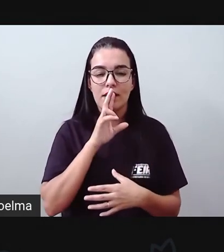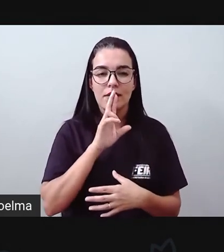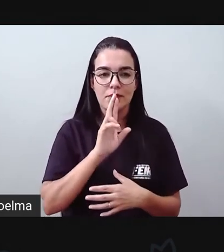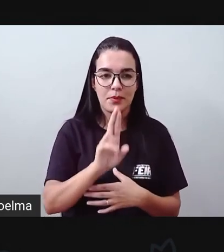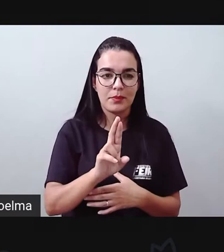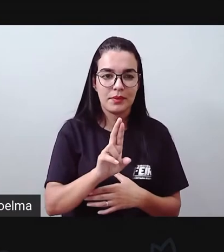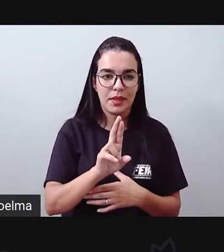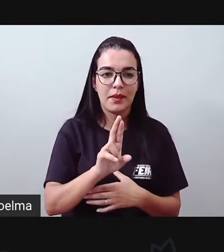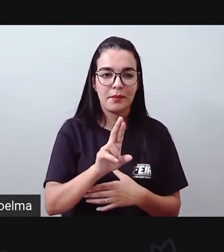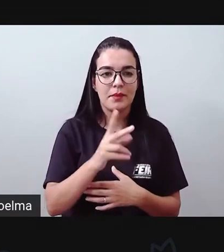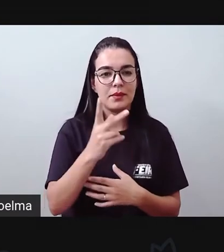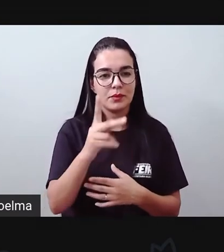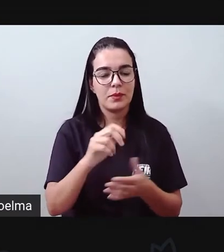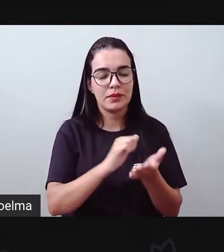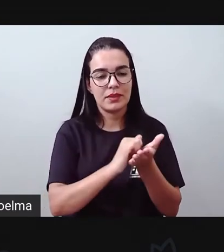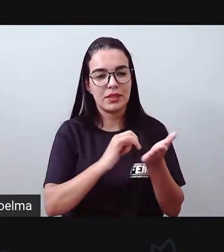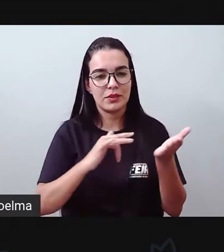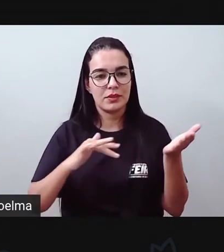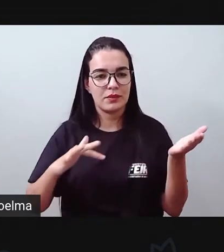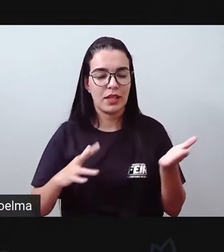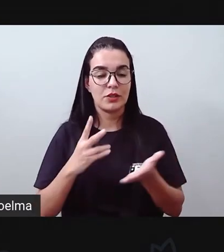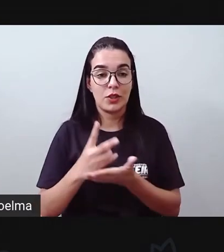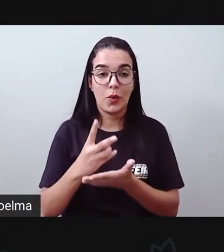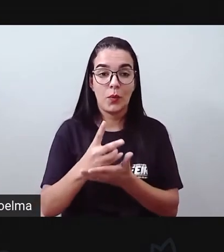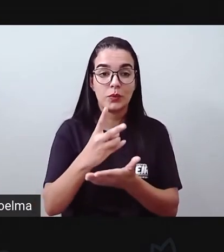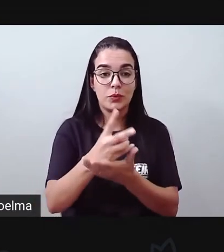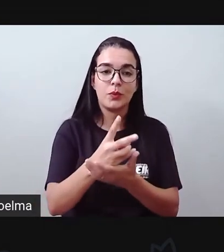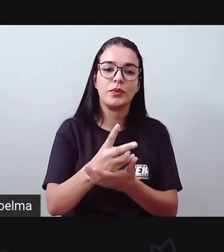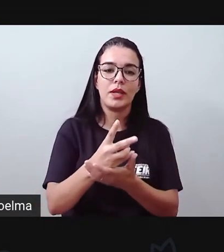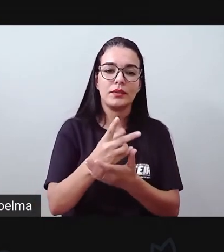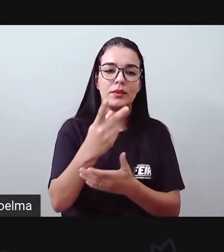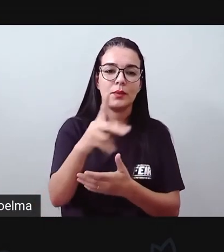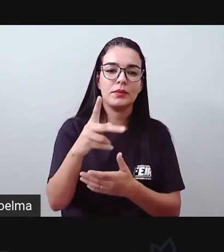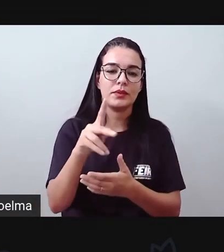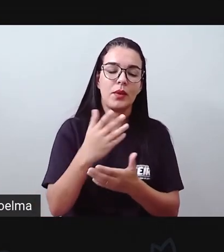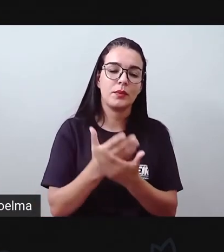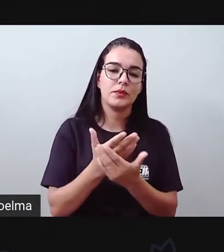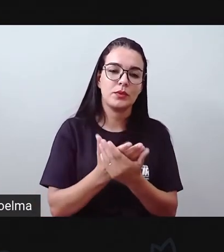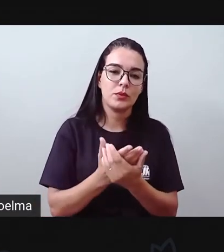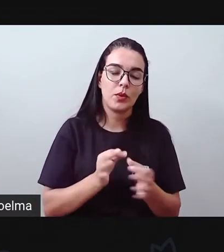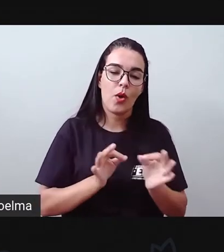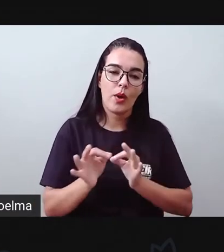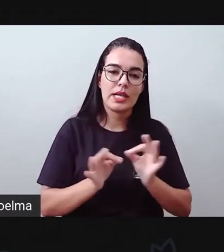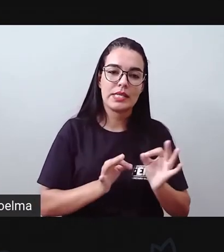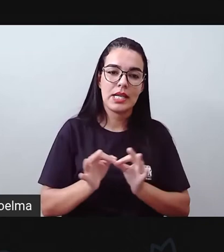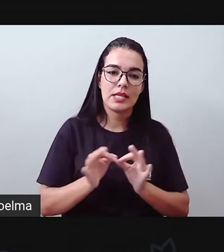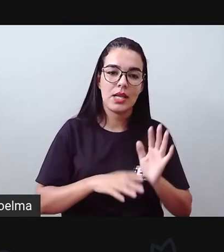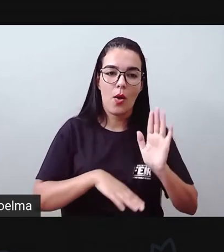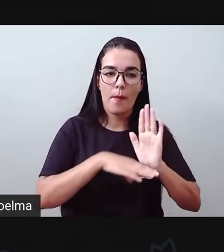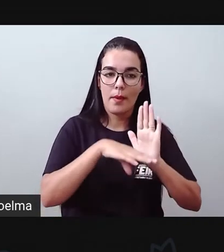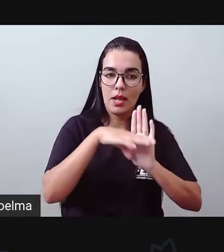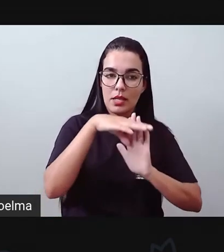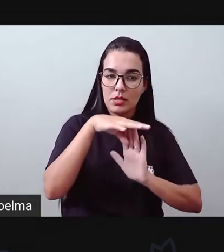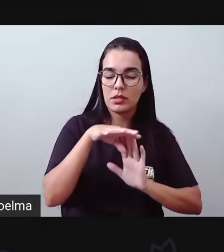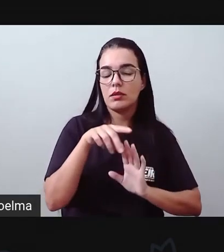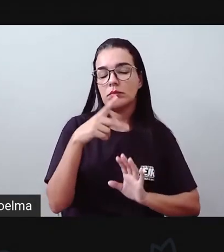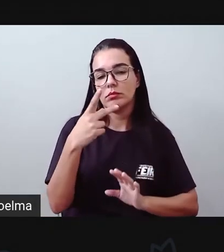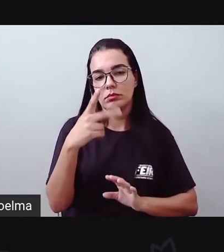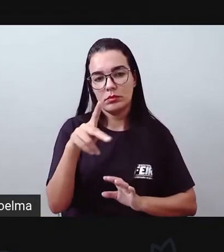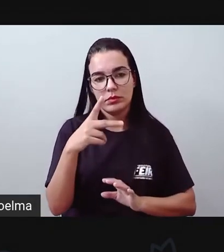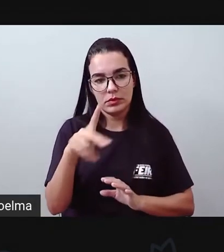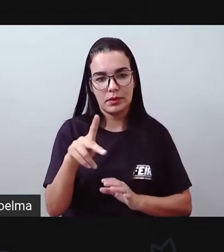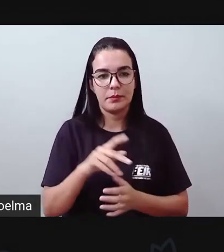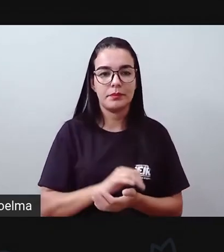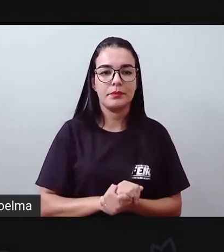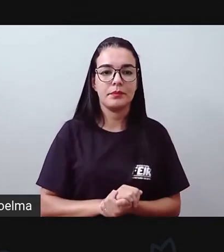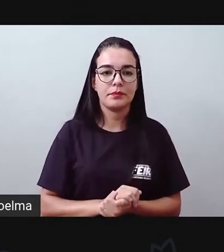suas atividades e dar continuidade aí aos seus estudos, ao planejamento, aquilo que foi programado para